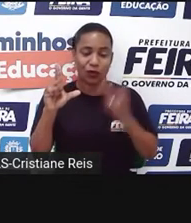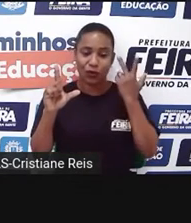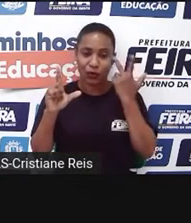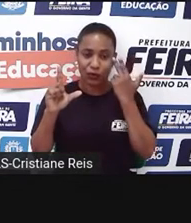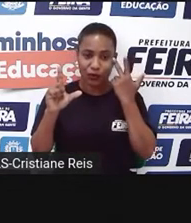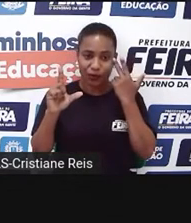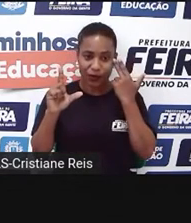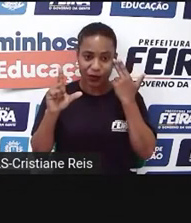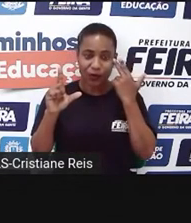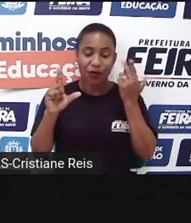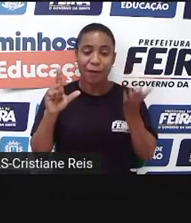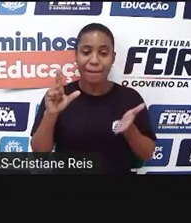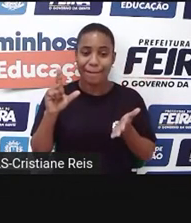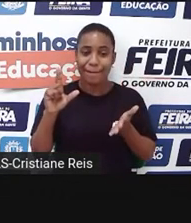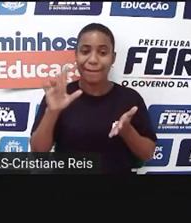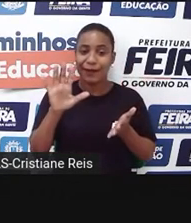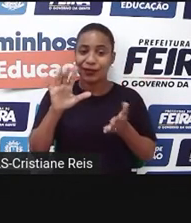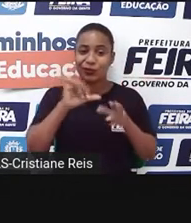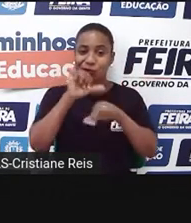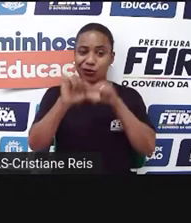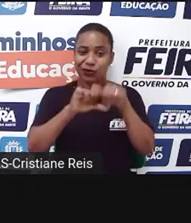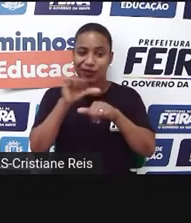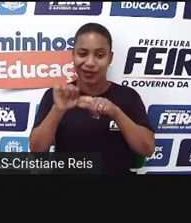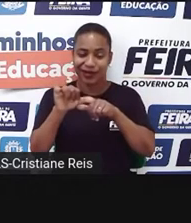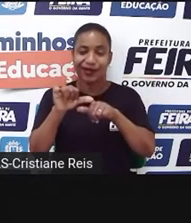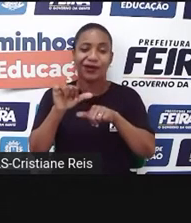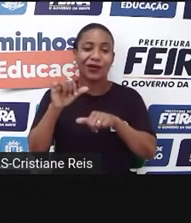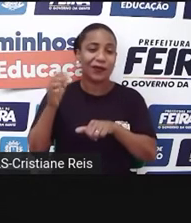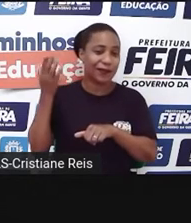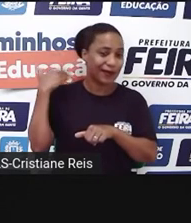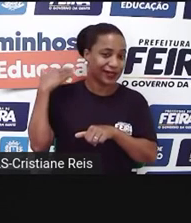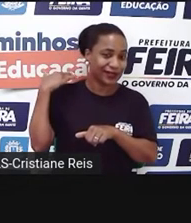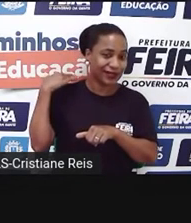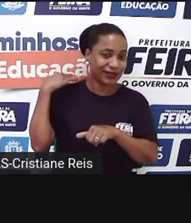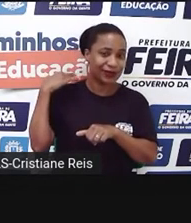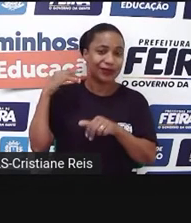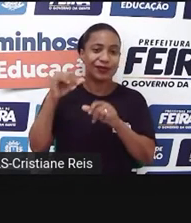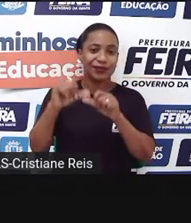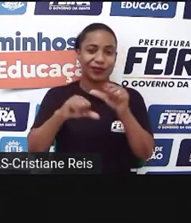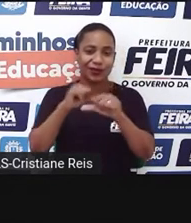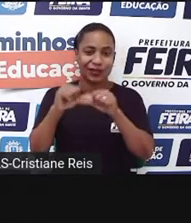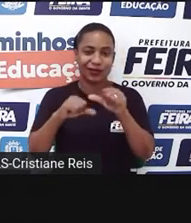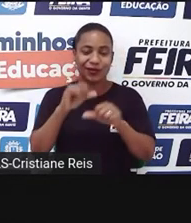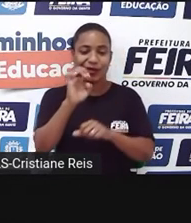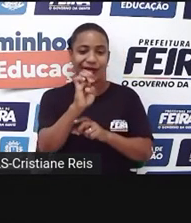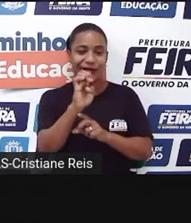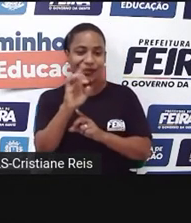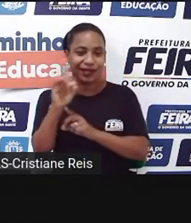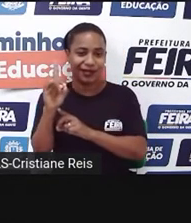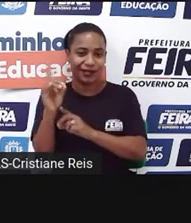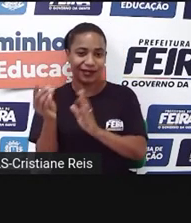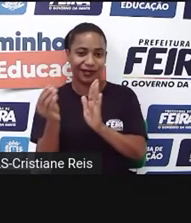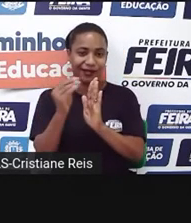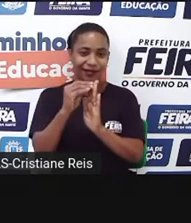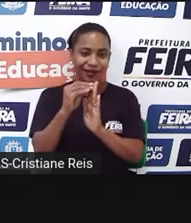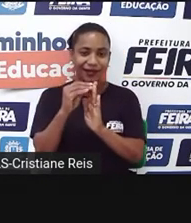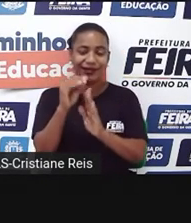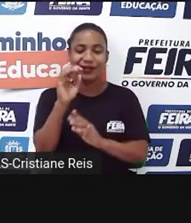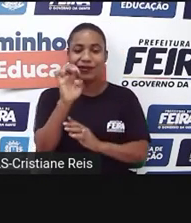ed. Porque, de um modo geral, para formar o passado dos verbos em inglês, quando eles são verbos